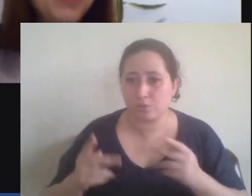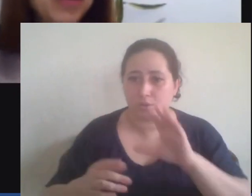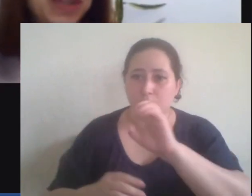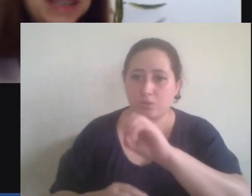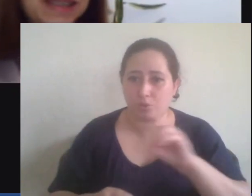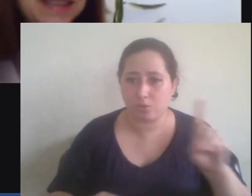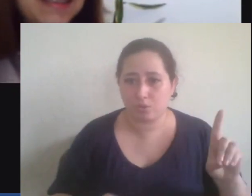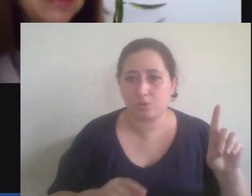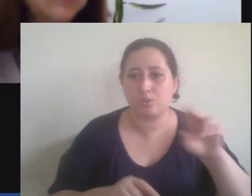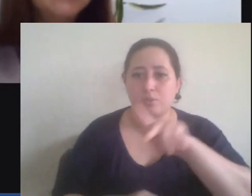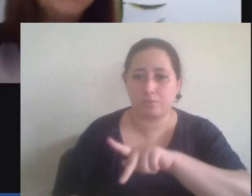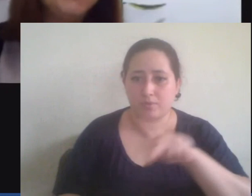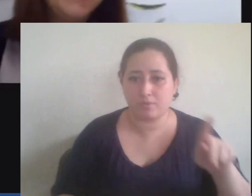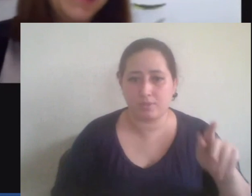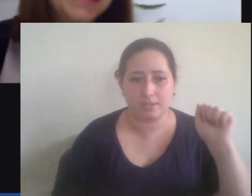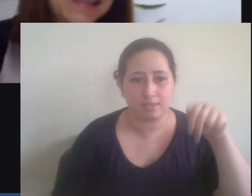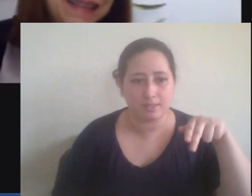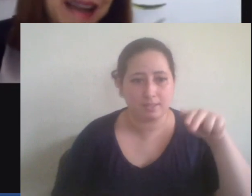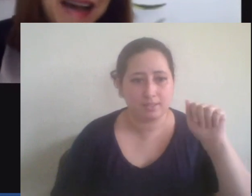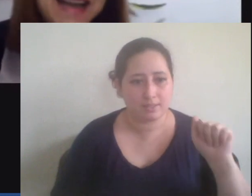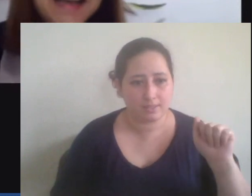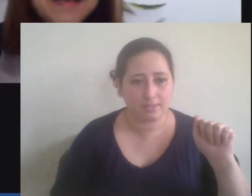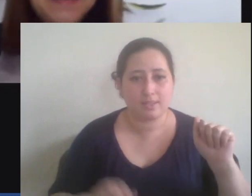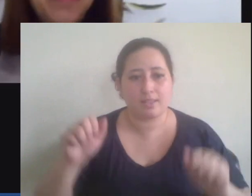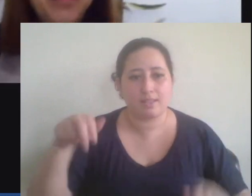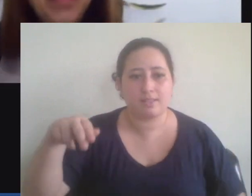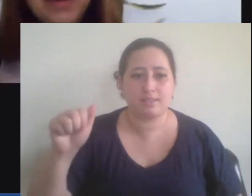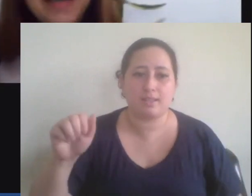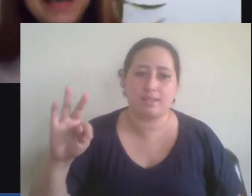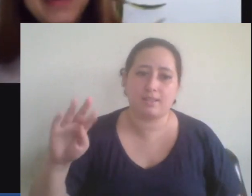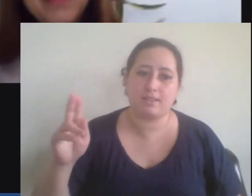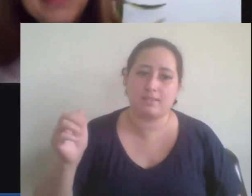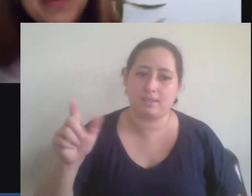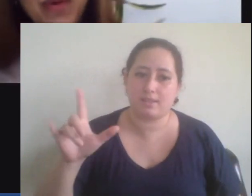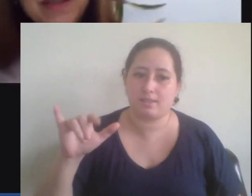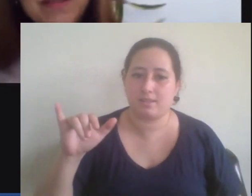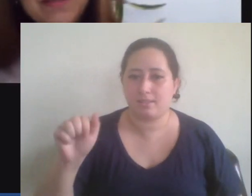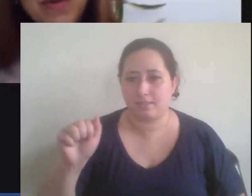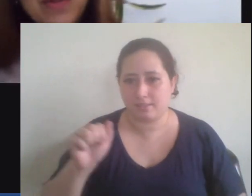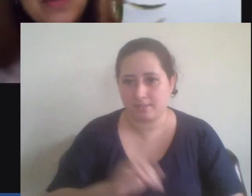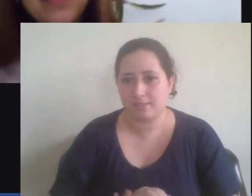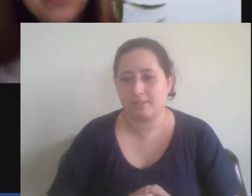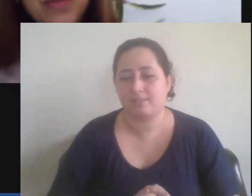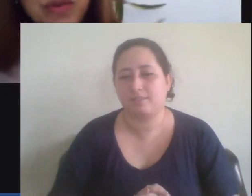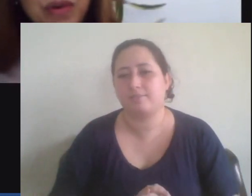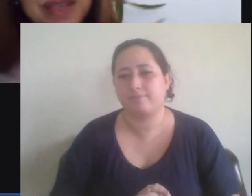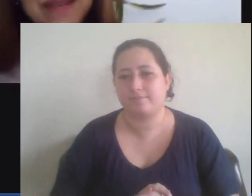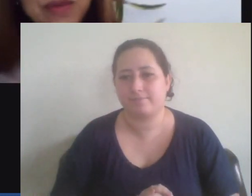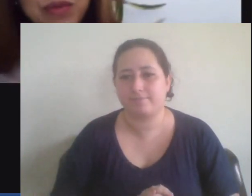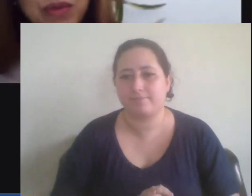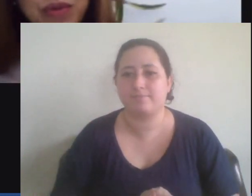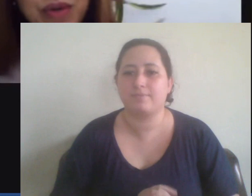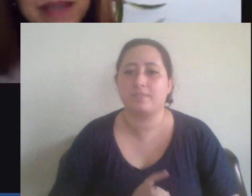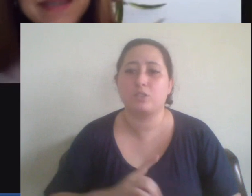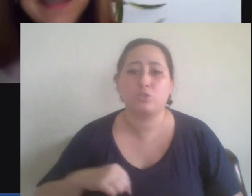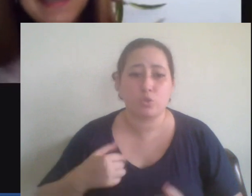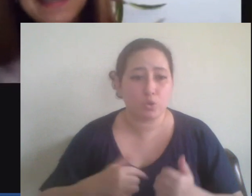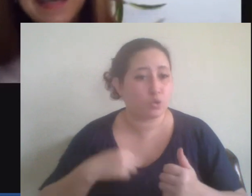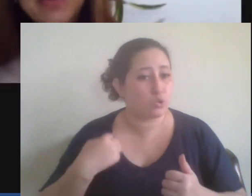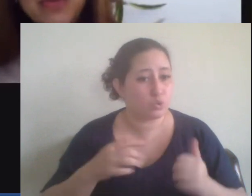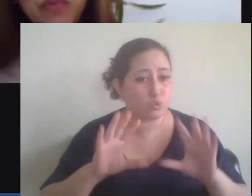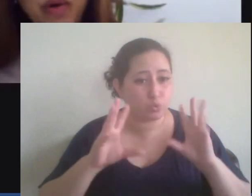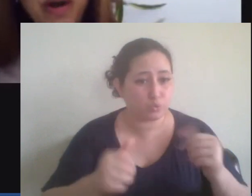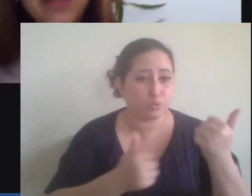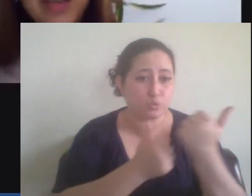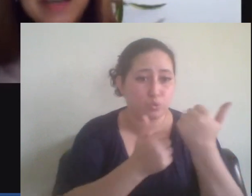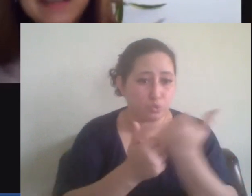a professora doutora Ana Letícia a Natália né por todas os nossos tutores e tutoras